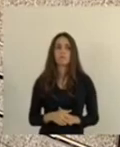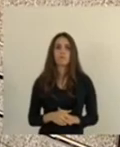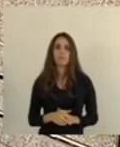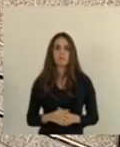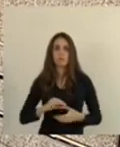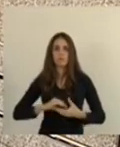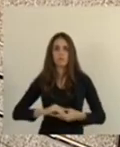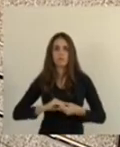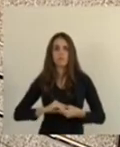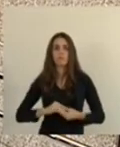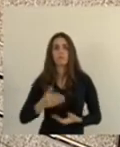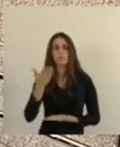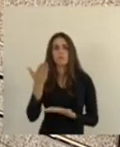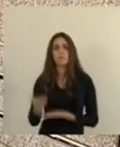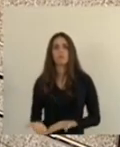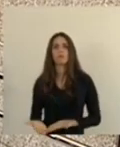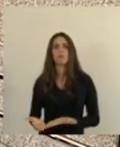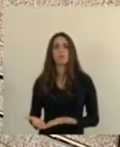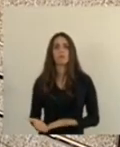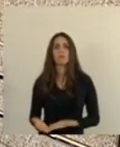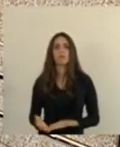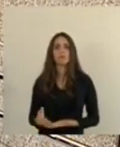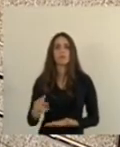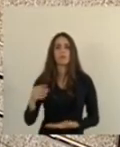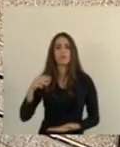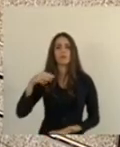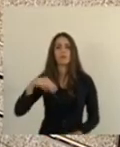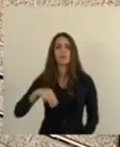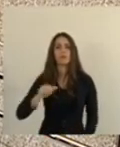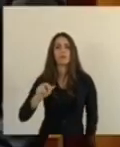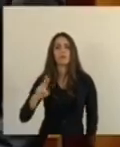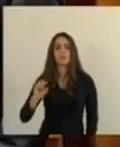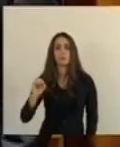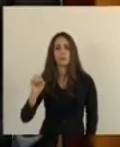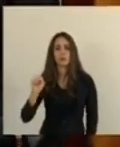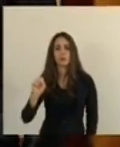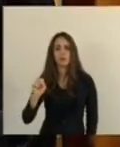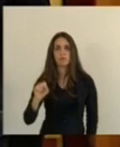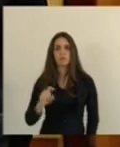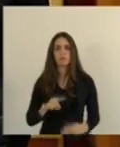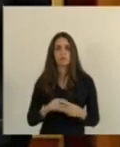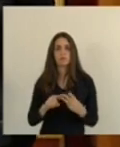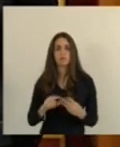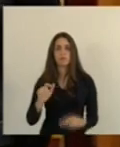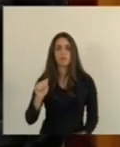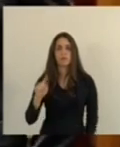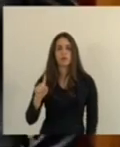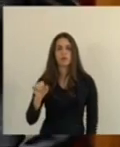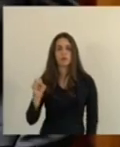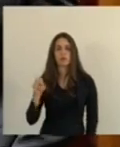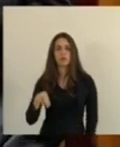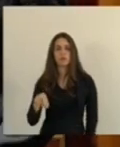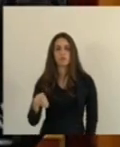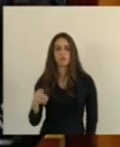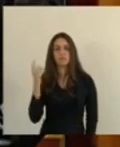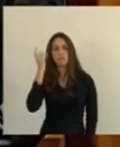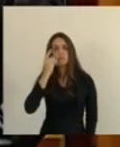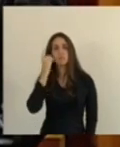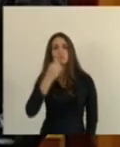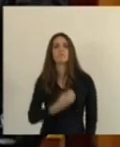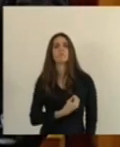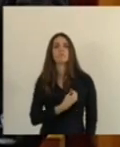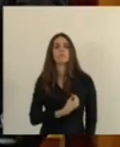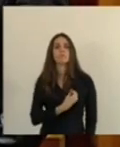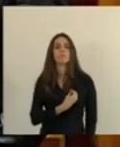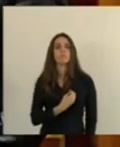cumprimentar a Vossa Excelência, cumprimentar o Marquinho, nosso vice-líder, a Dilma está na mesa e os deputados que estão aqui presentes, também